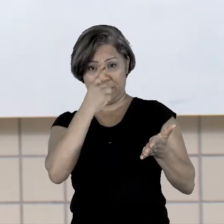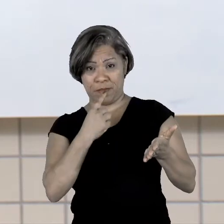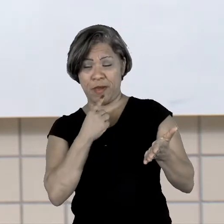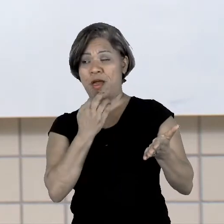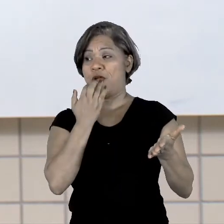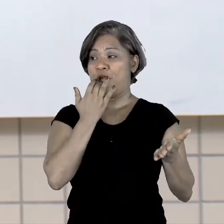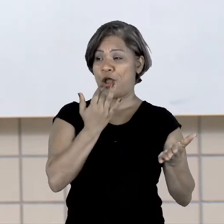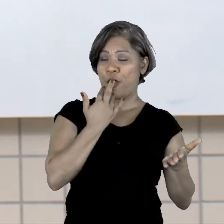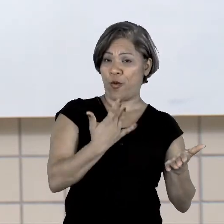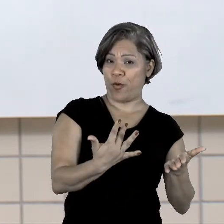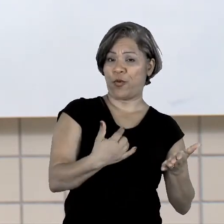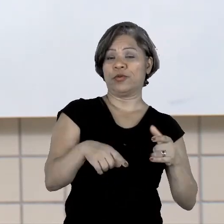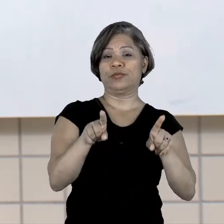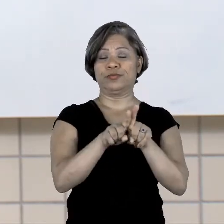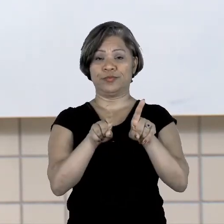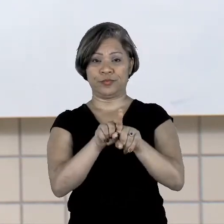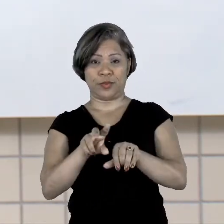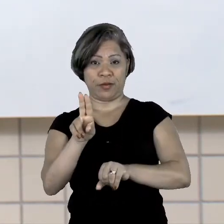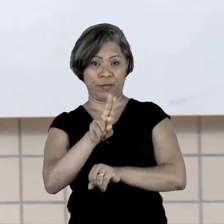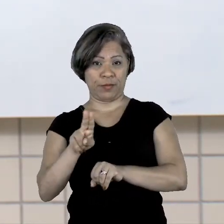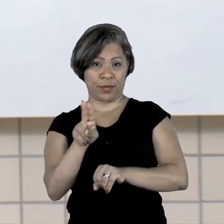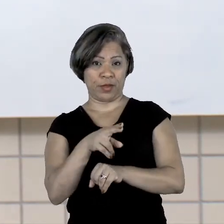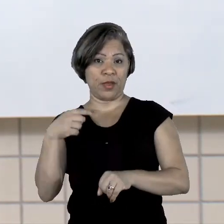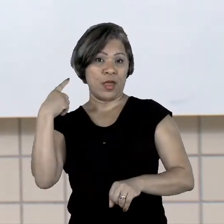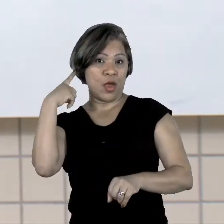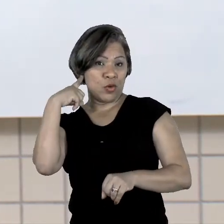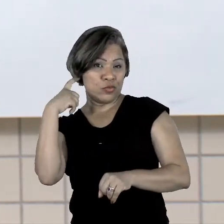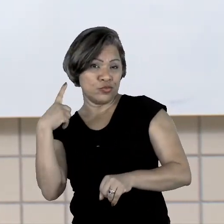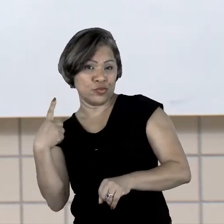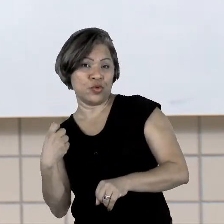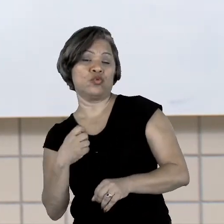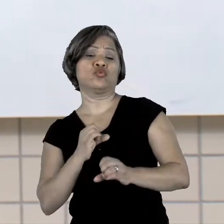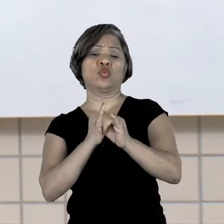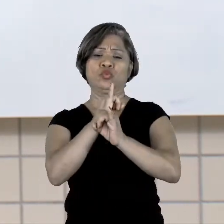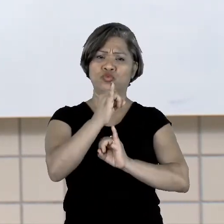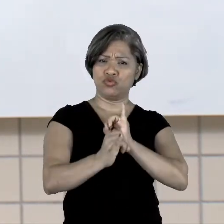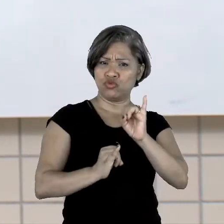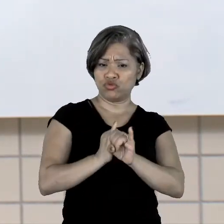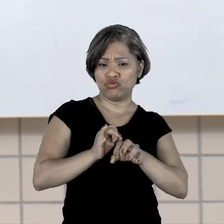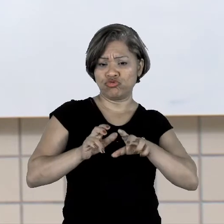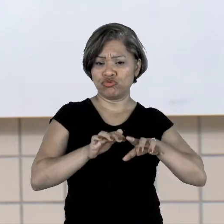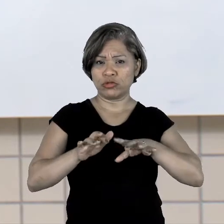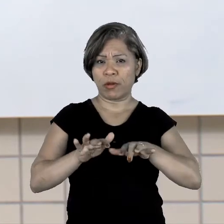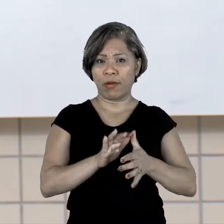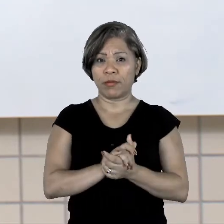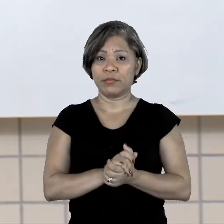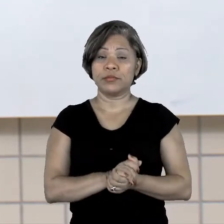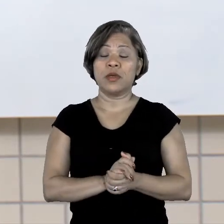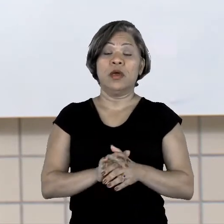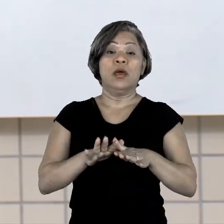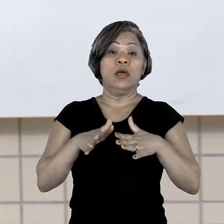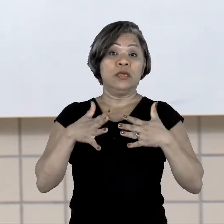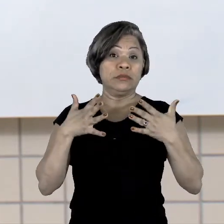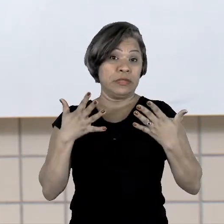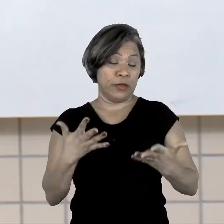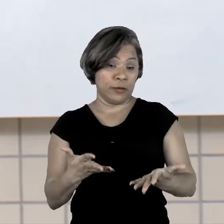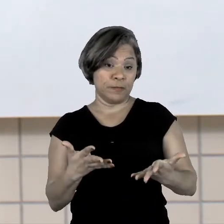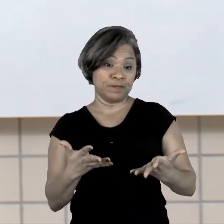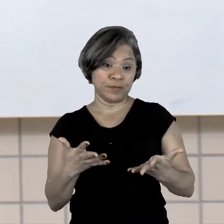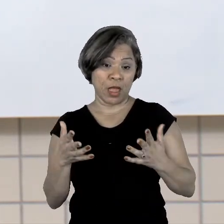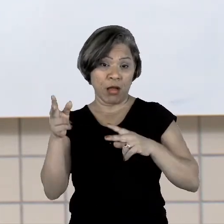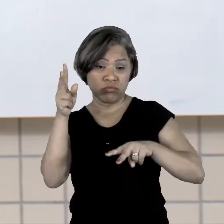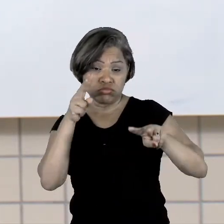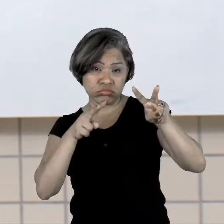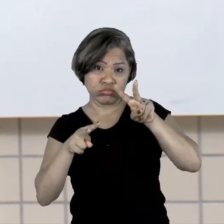usei o som e também usei o digital. Então, esse texto multissemiótico é aquele que apresenta